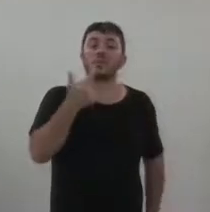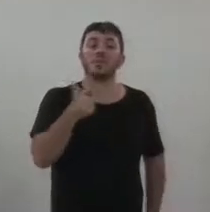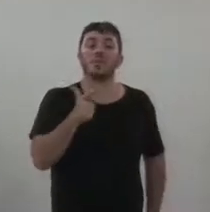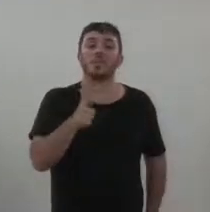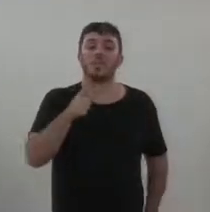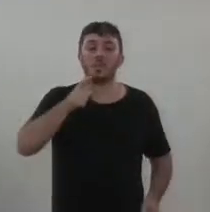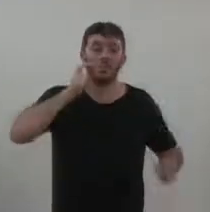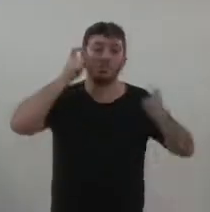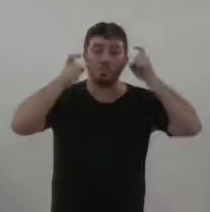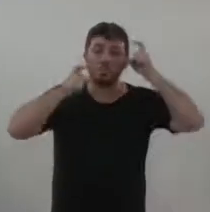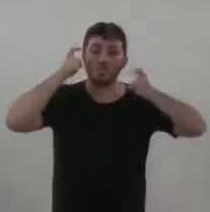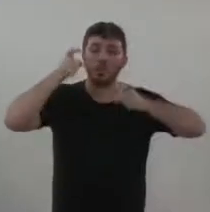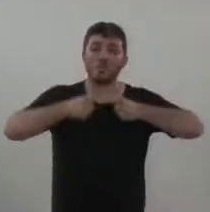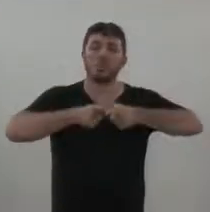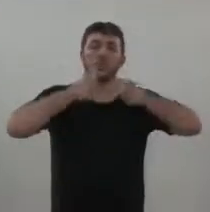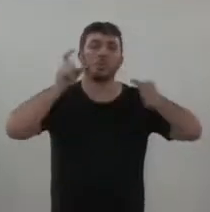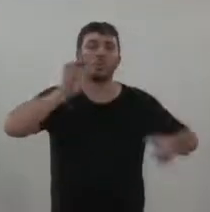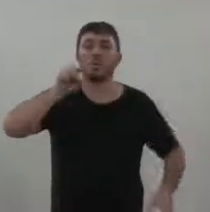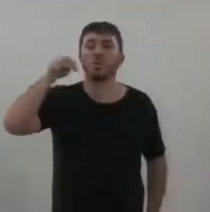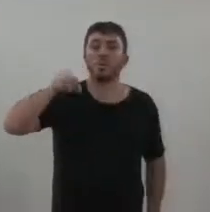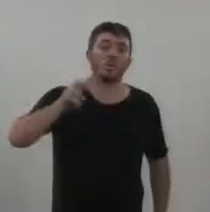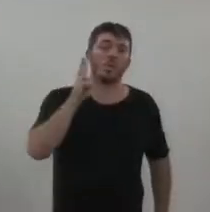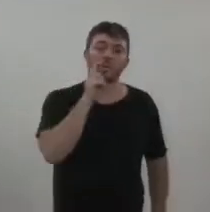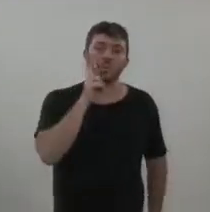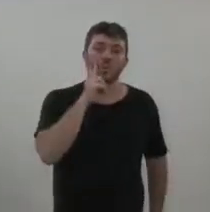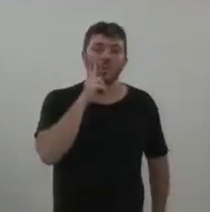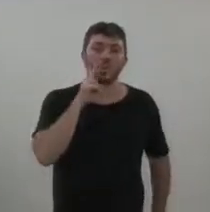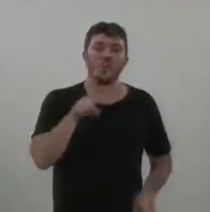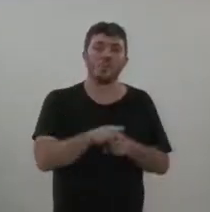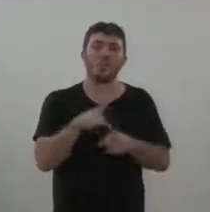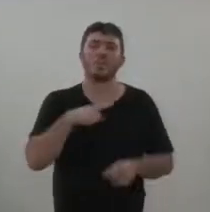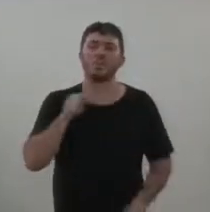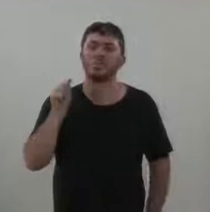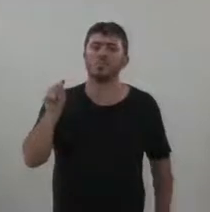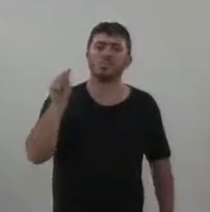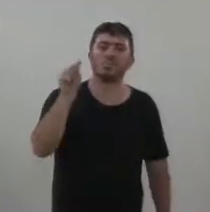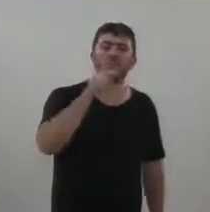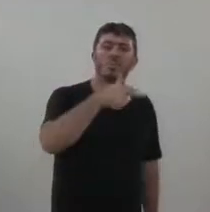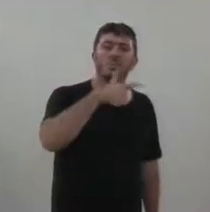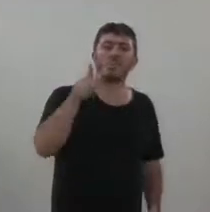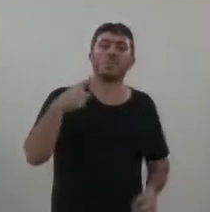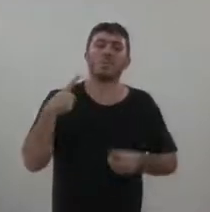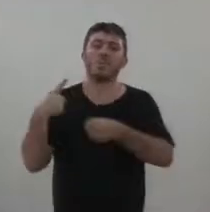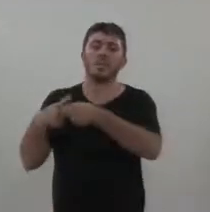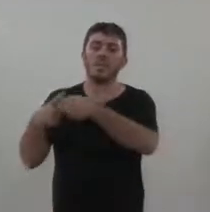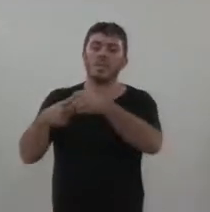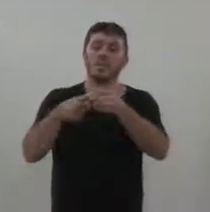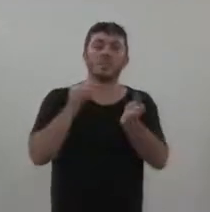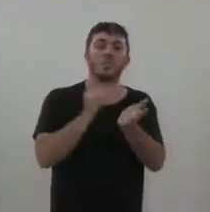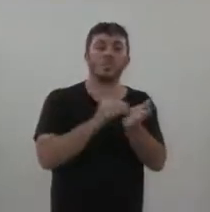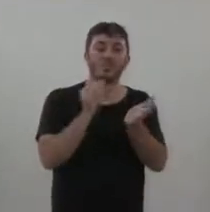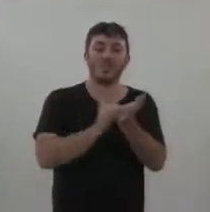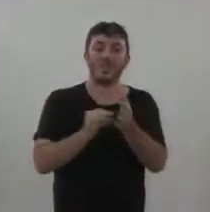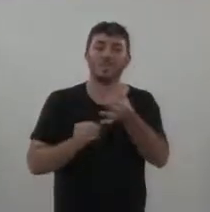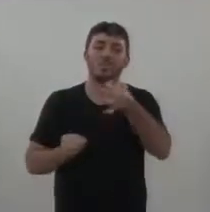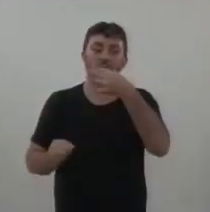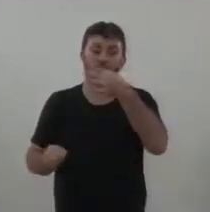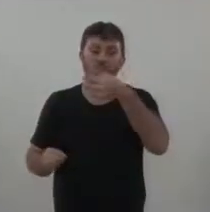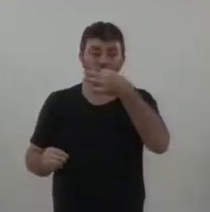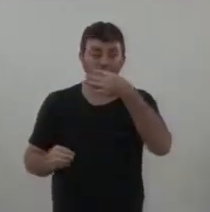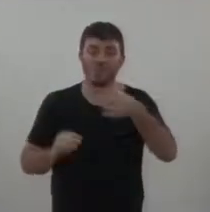de Vinhedo, mas também em outras cidades já está existindo a falta desse remédio. Olha, olha a situação